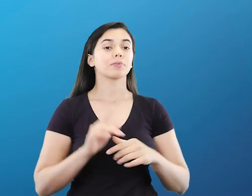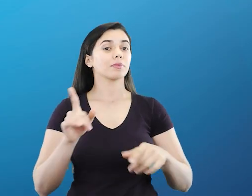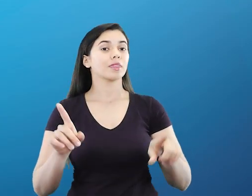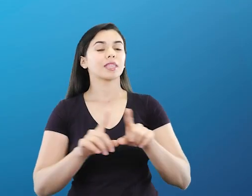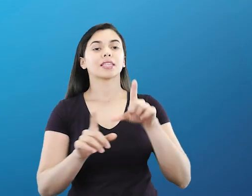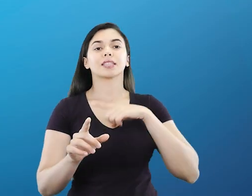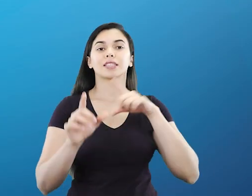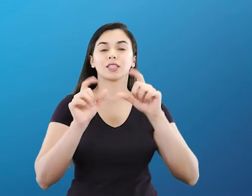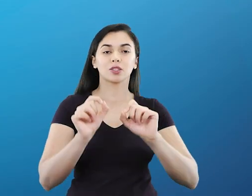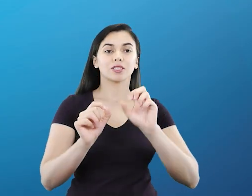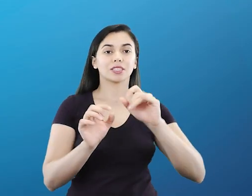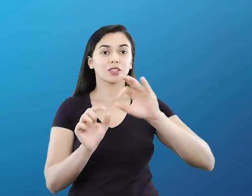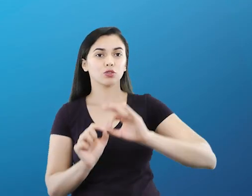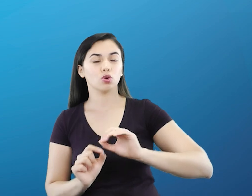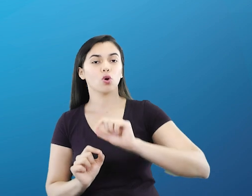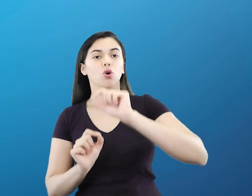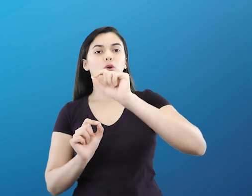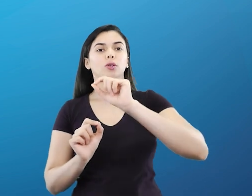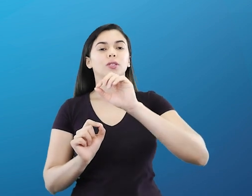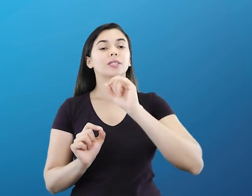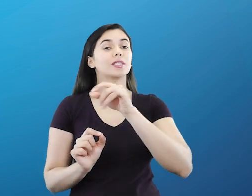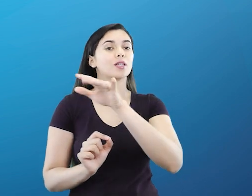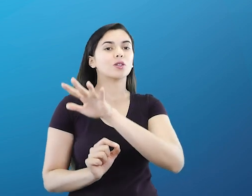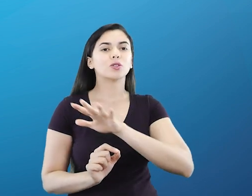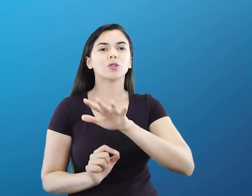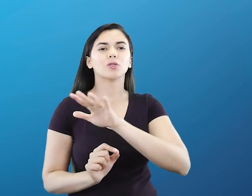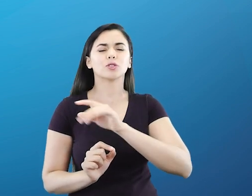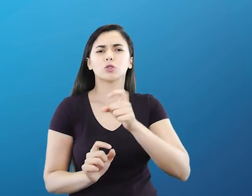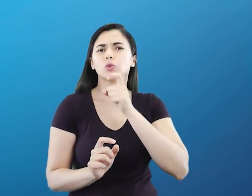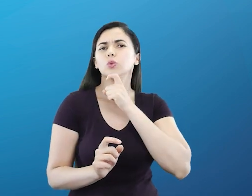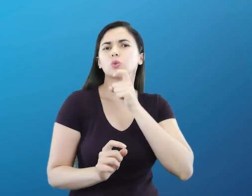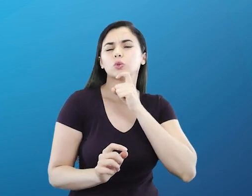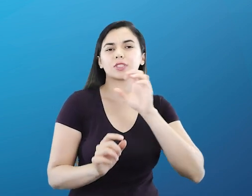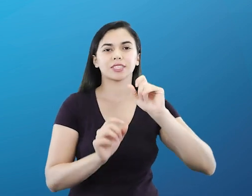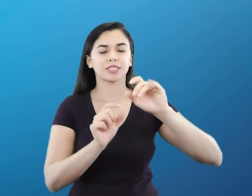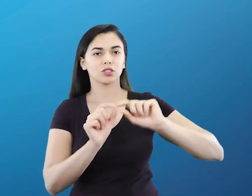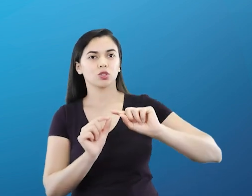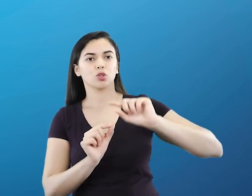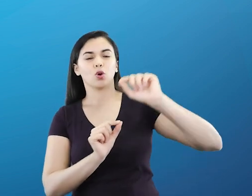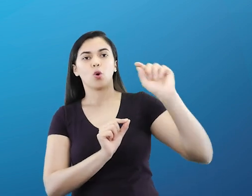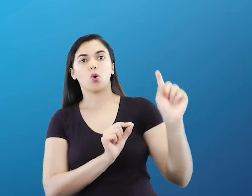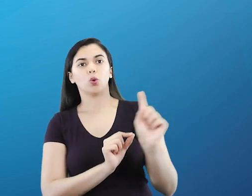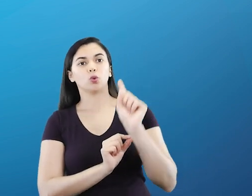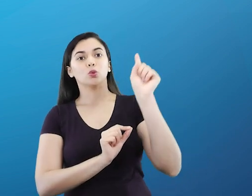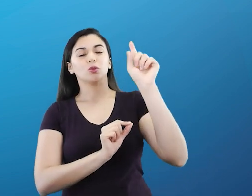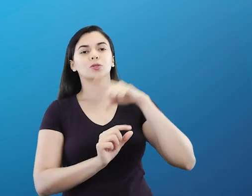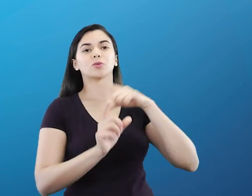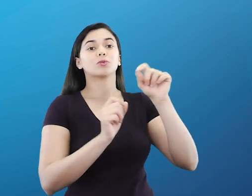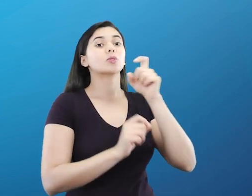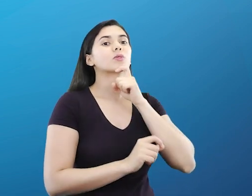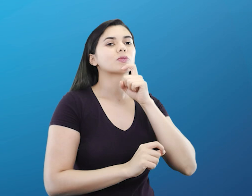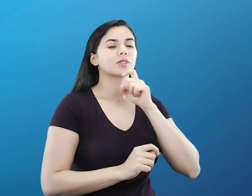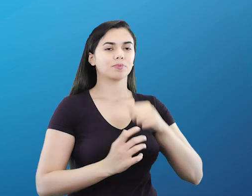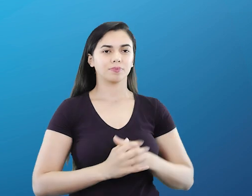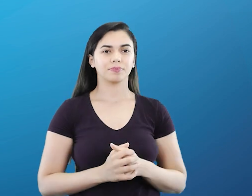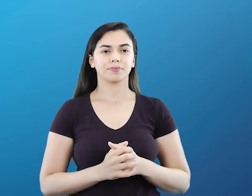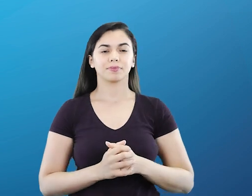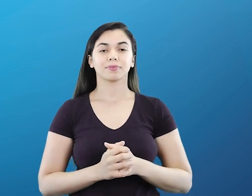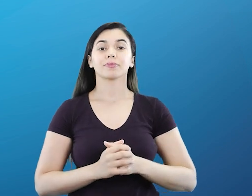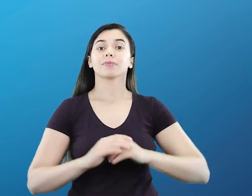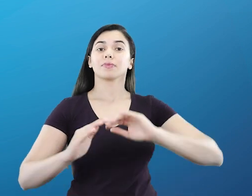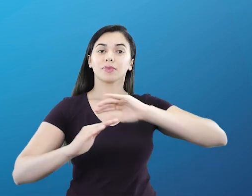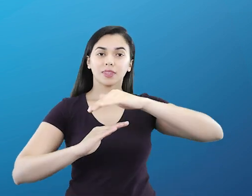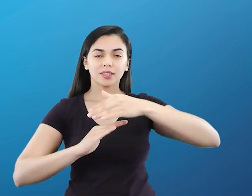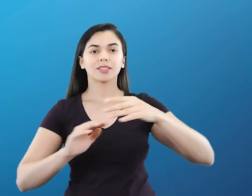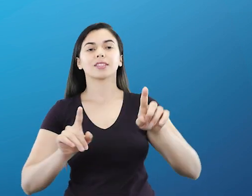altitude, menor a temperatura, ou seja, regiões mais frias são aquelas regiões mais altas nessa camada. A troposfera